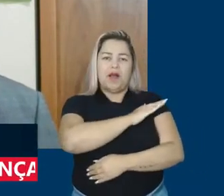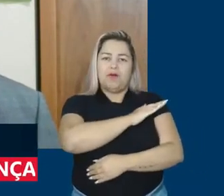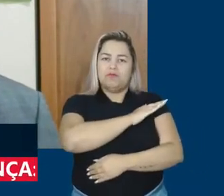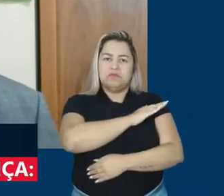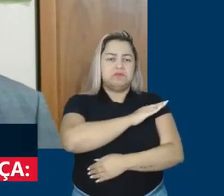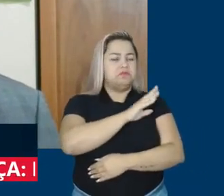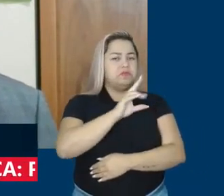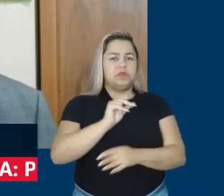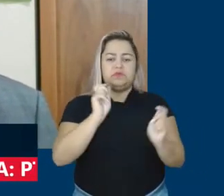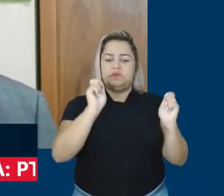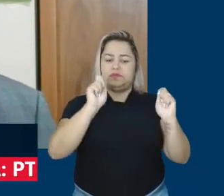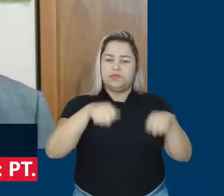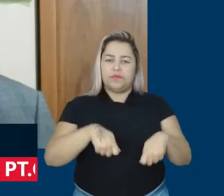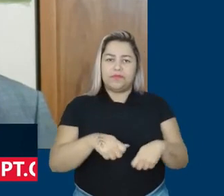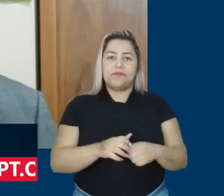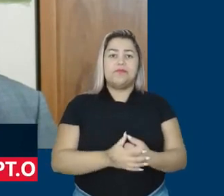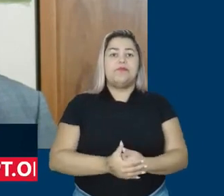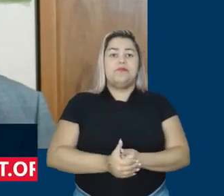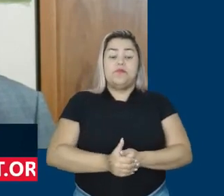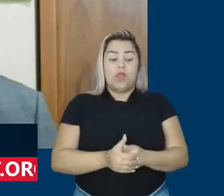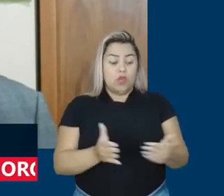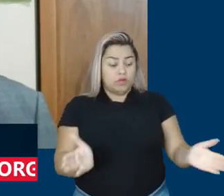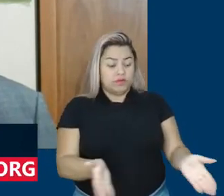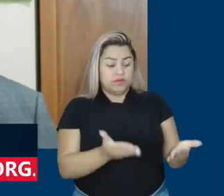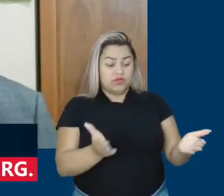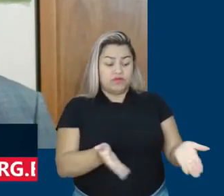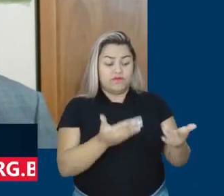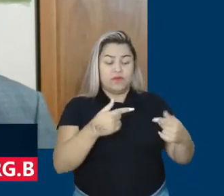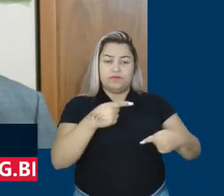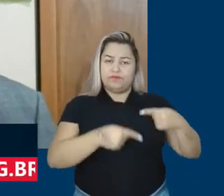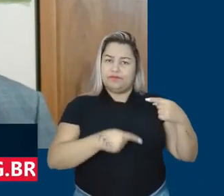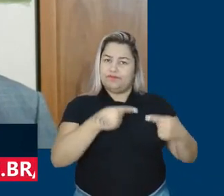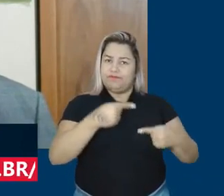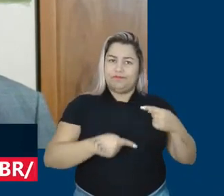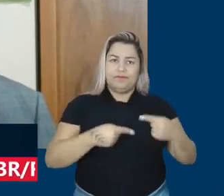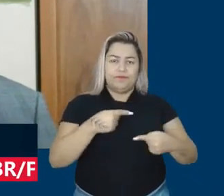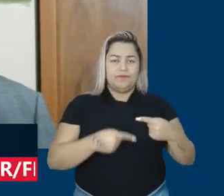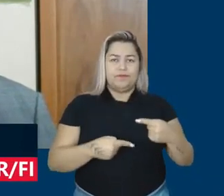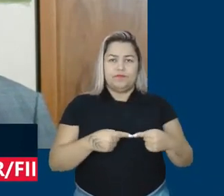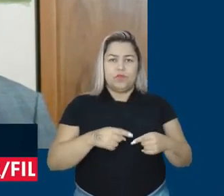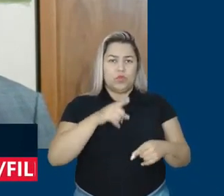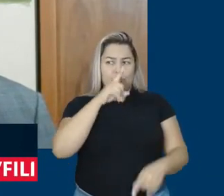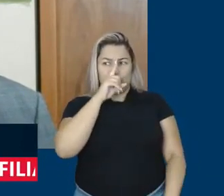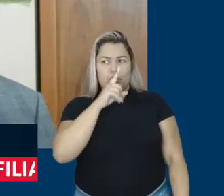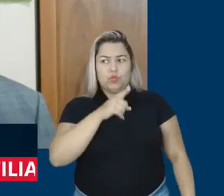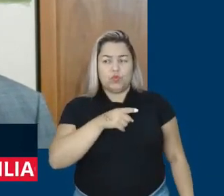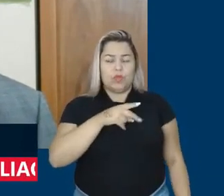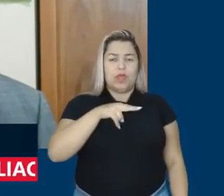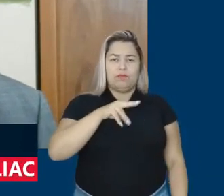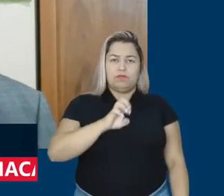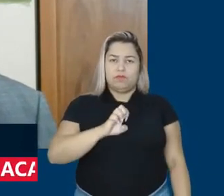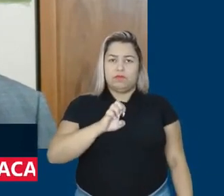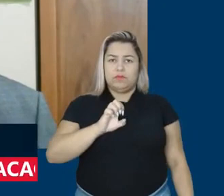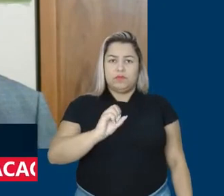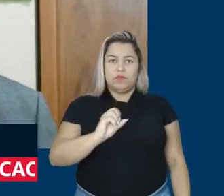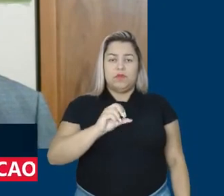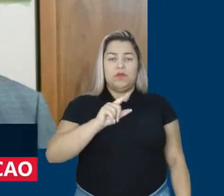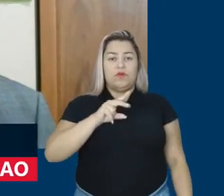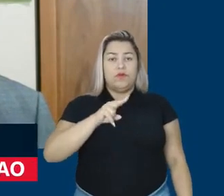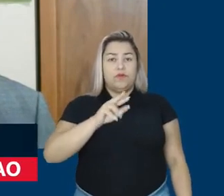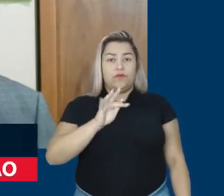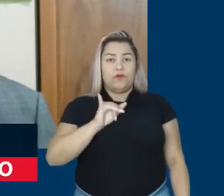desnecessário. É o incentivo a políticas completamente autoritárias e é o neofascismo. Então, o